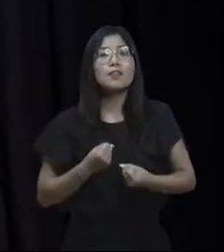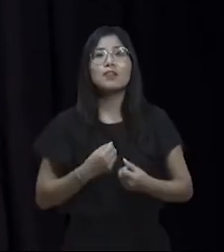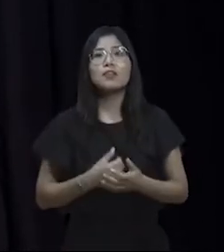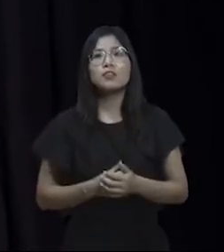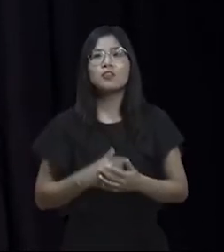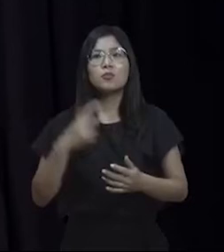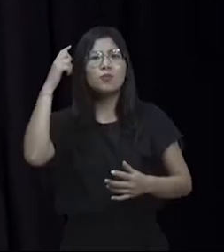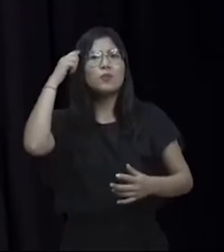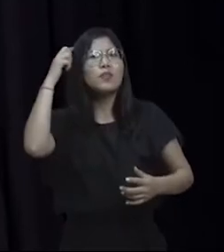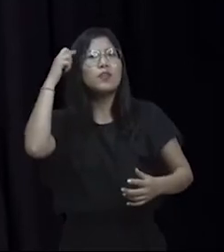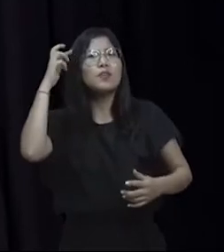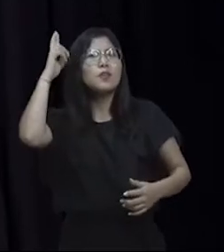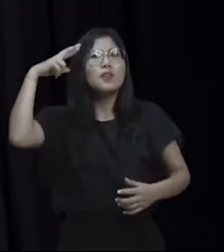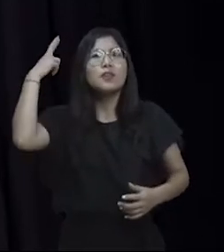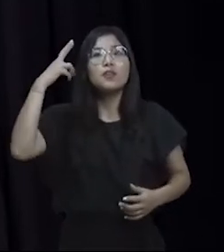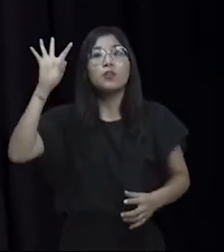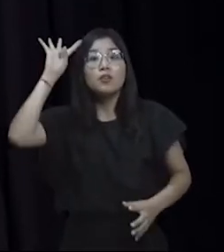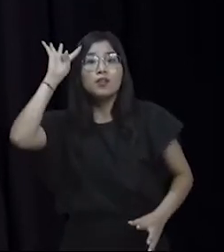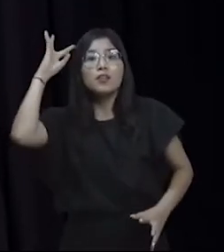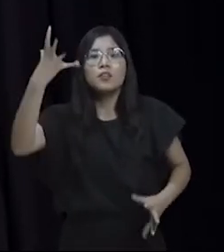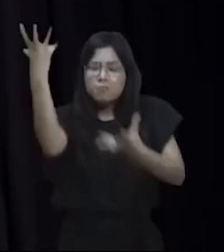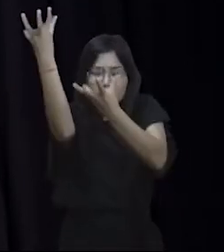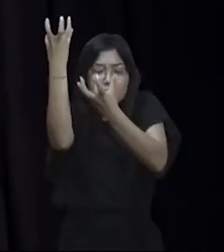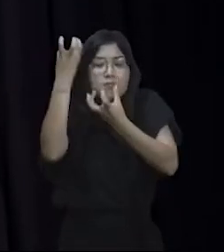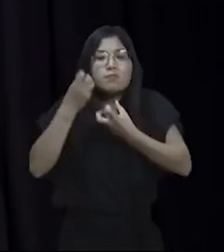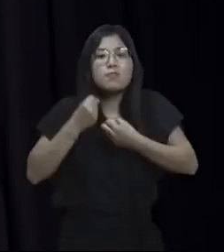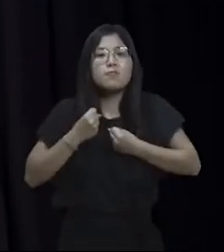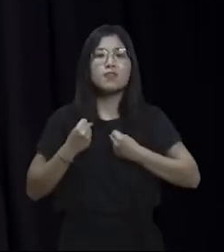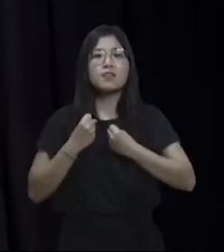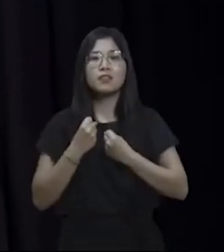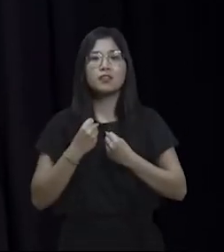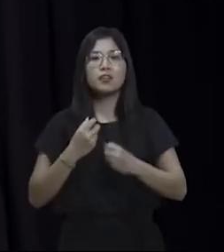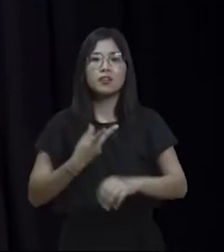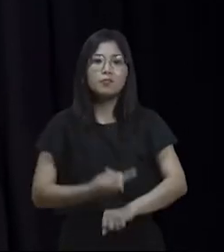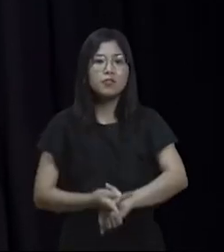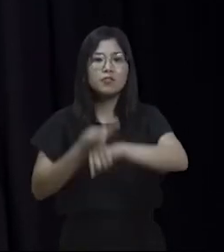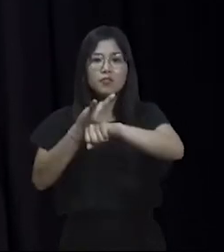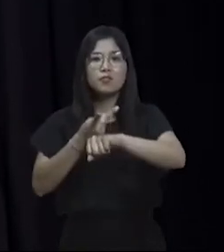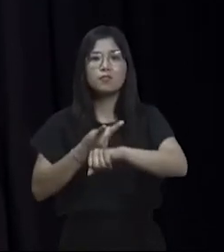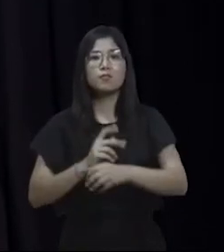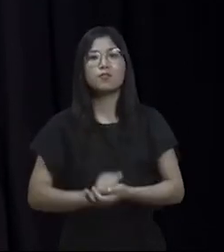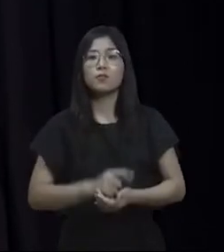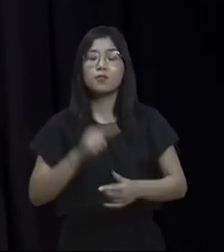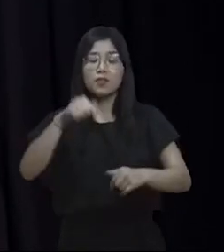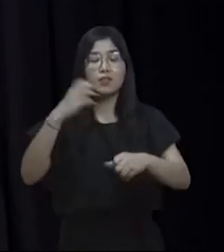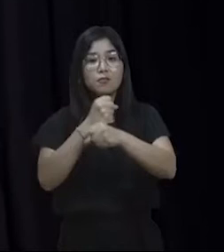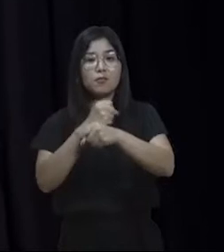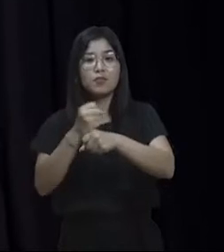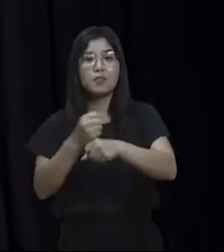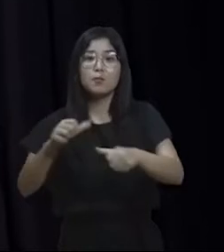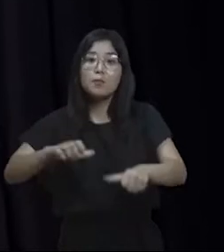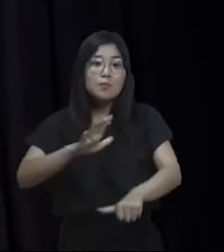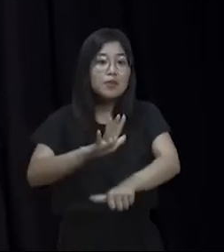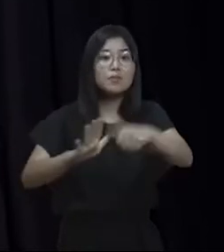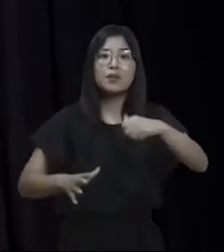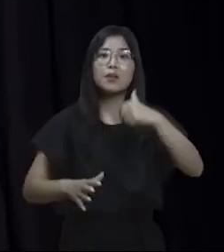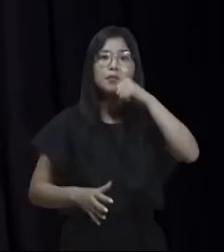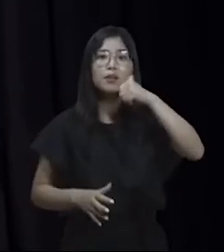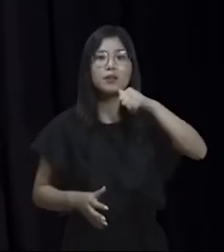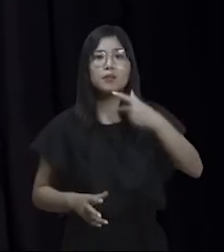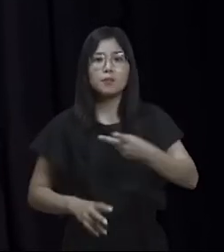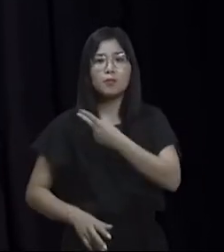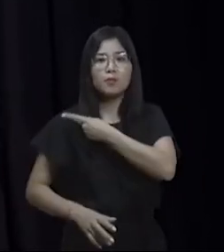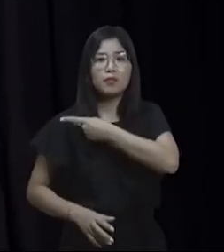um filme para ver qual a razão do meu merecimento. Talvez o fato de ter sido esse ano a primeira mulher candidata à